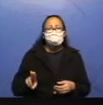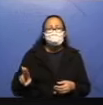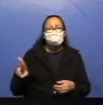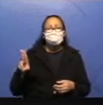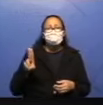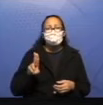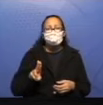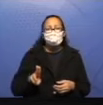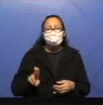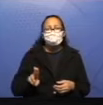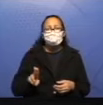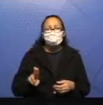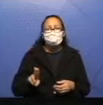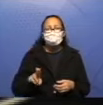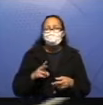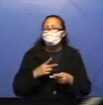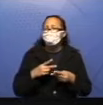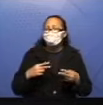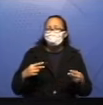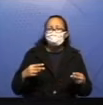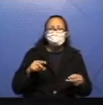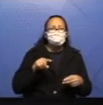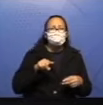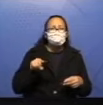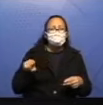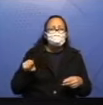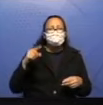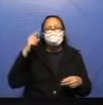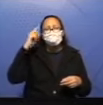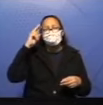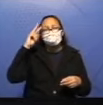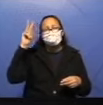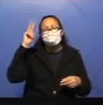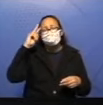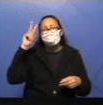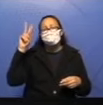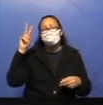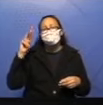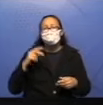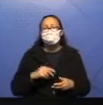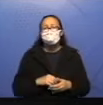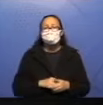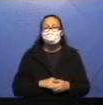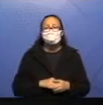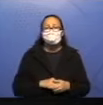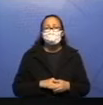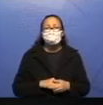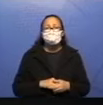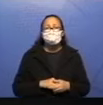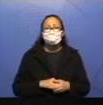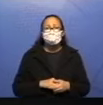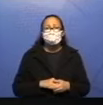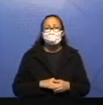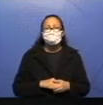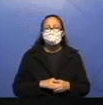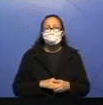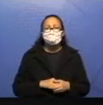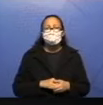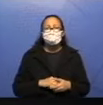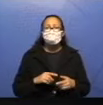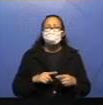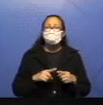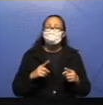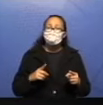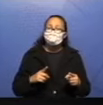de detalhes da história que você conseguir lembrar. Lembrando, você vai usar a maior parte de detalhes. Mas